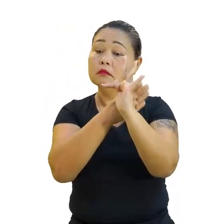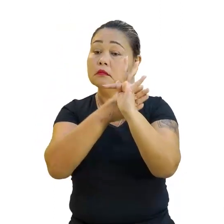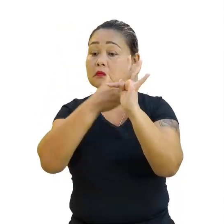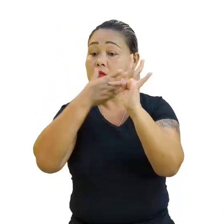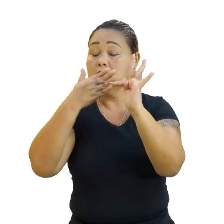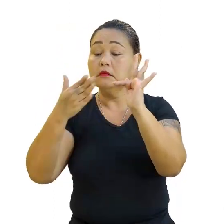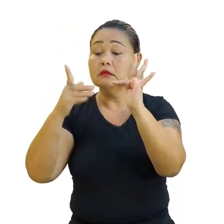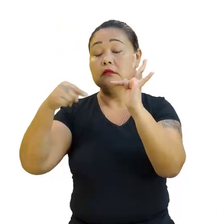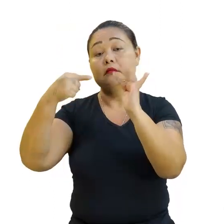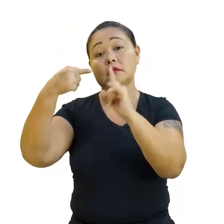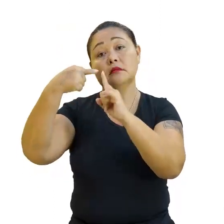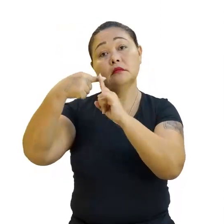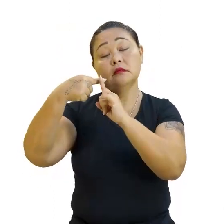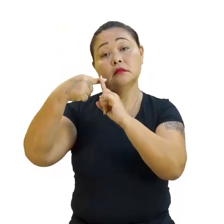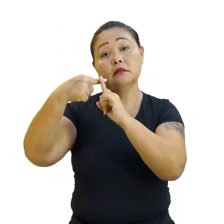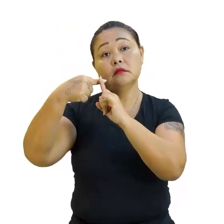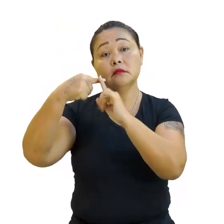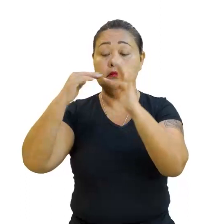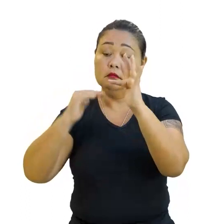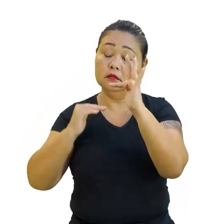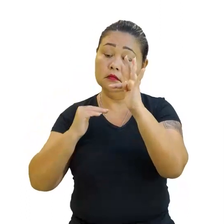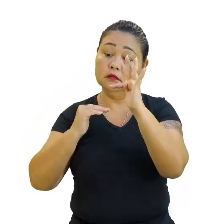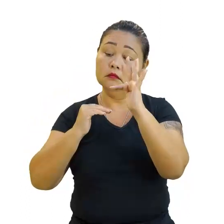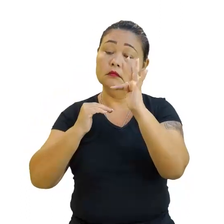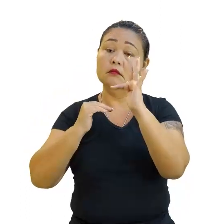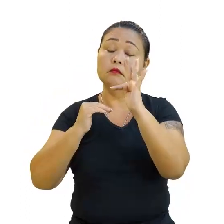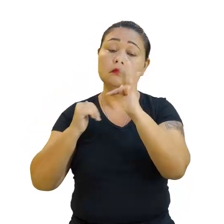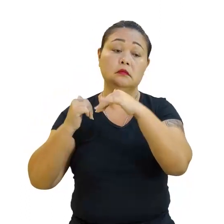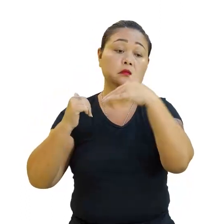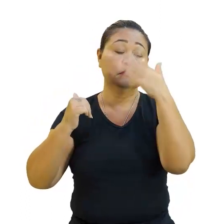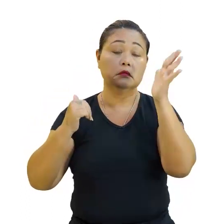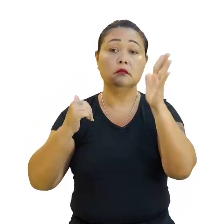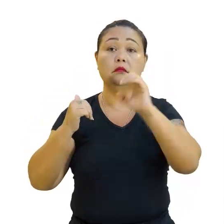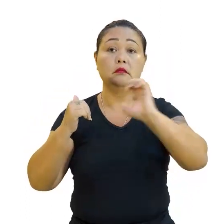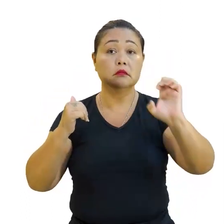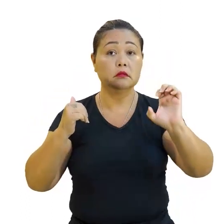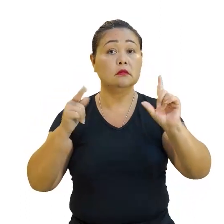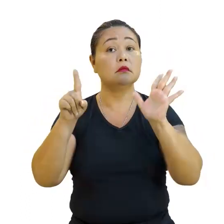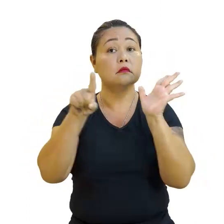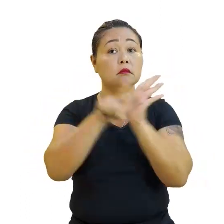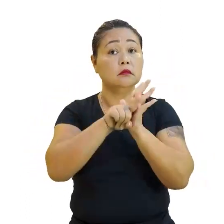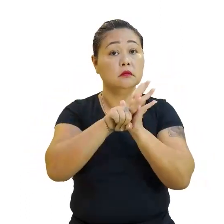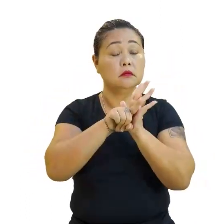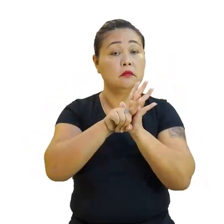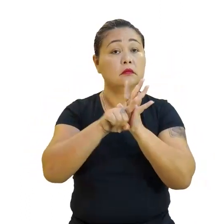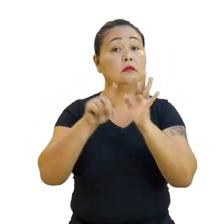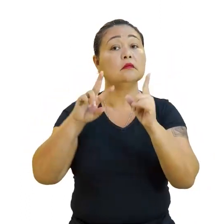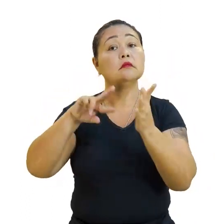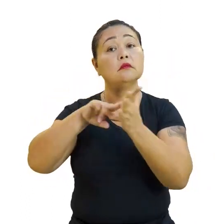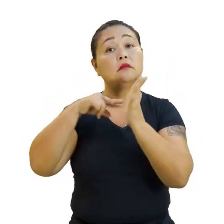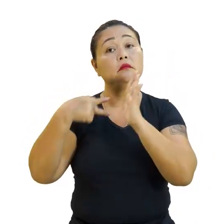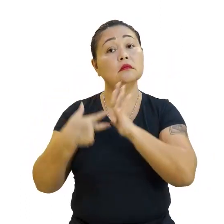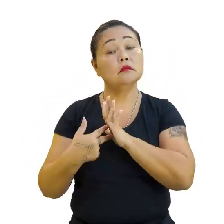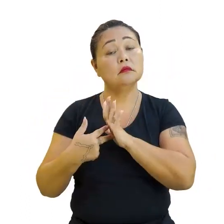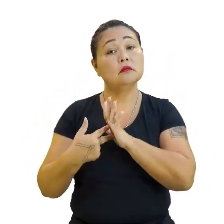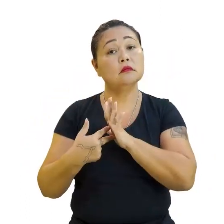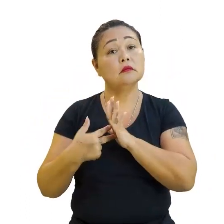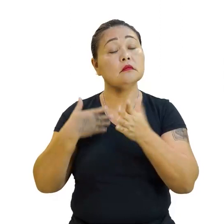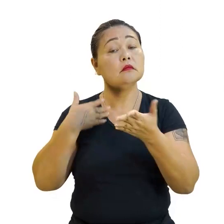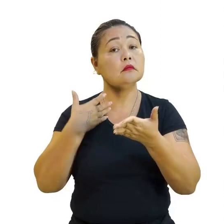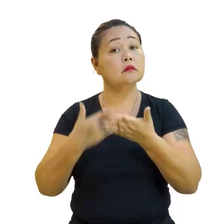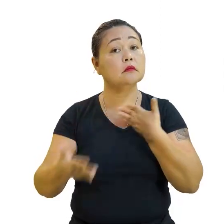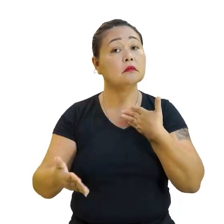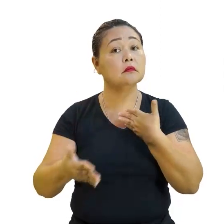valores positivos e para a esquerda valores negativos. Isso significa que qualquer